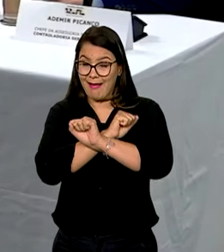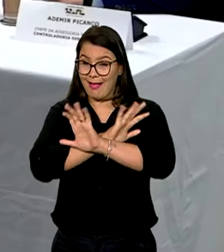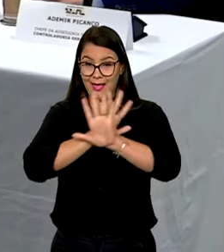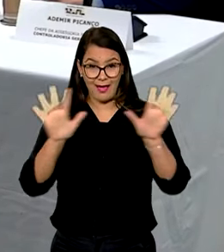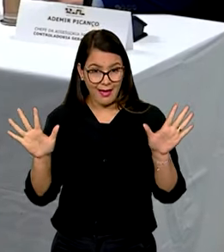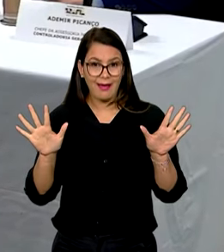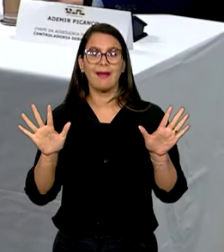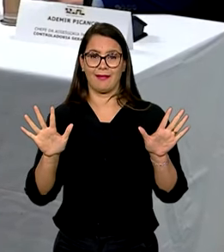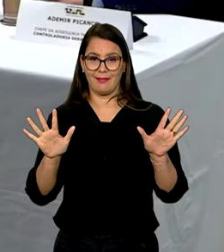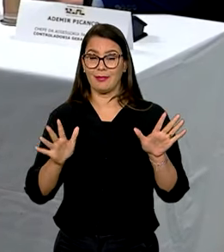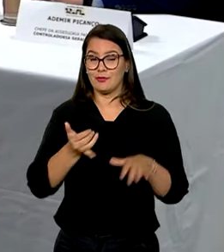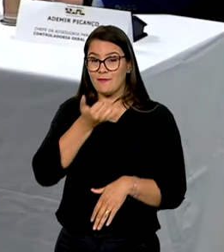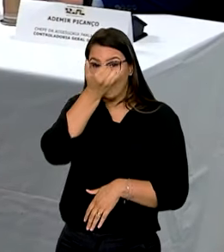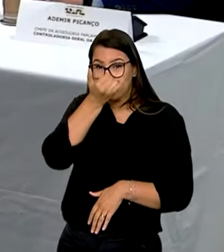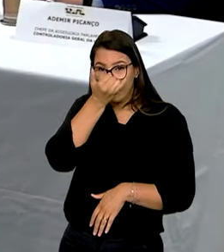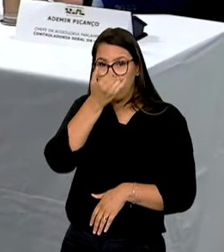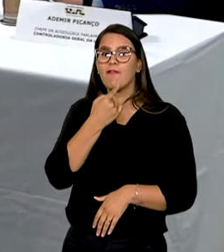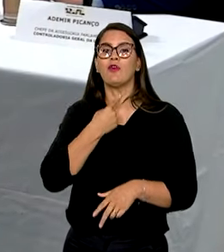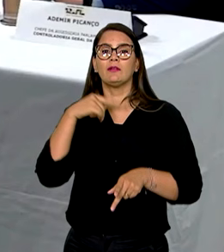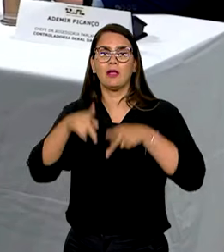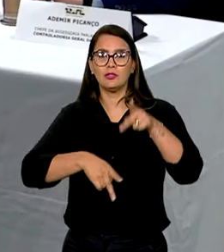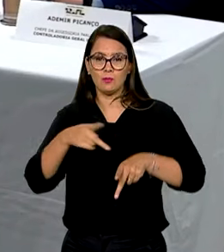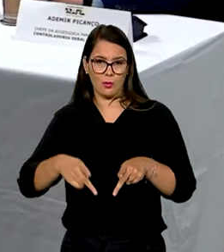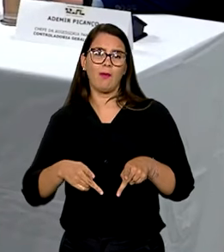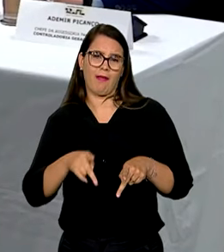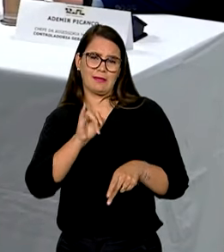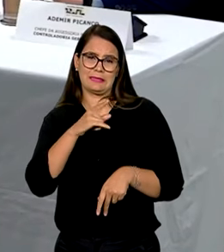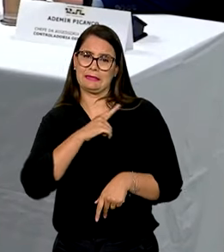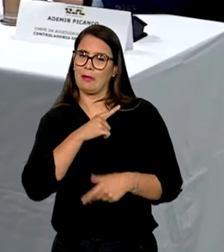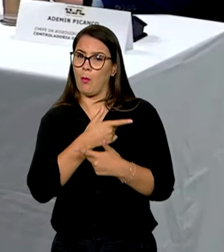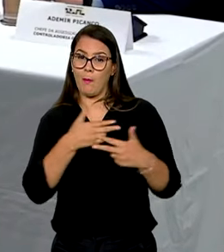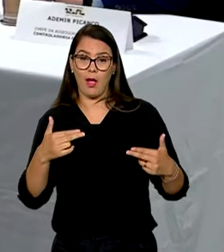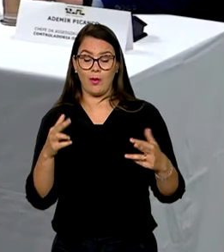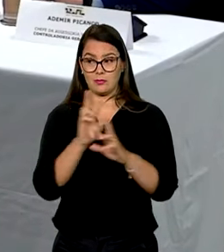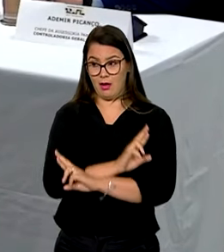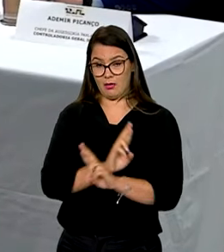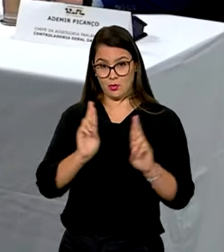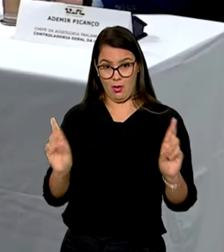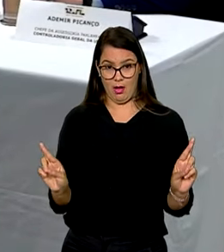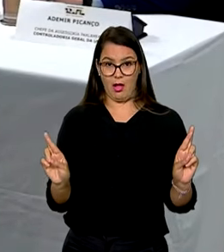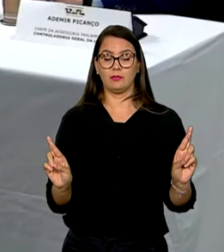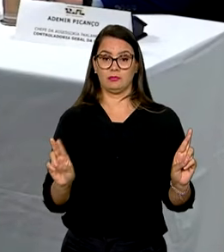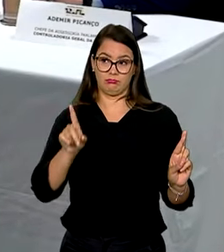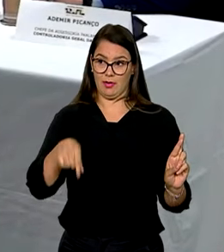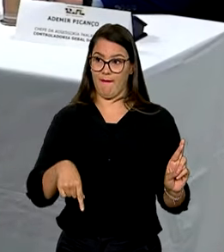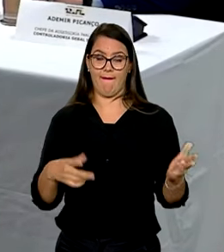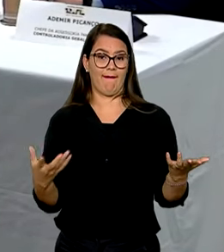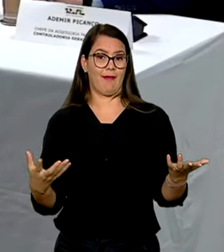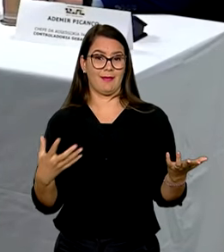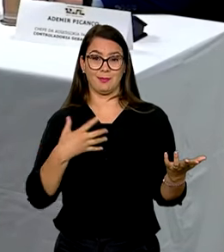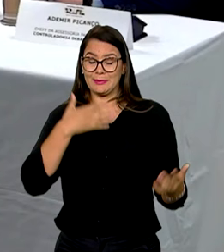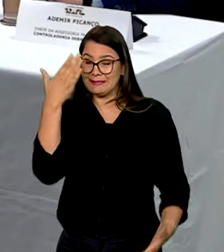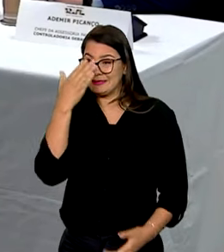de fraude à vontade popular, eu acho que se tem algo assim que pode ser associado de maneira mais